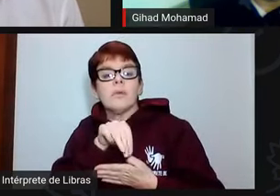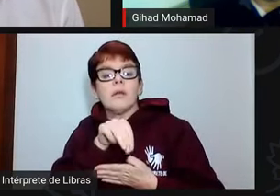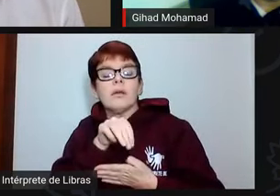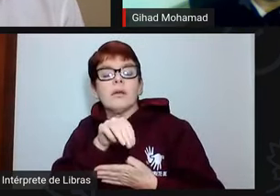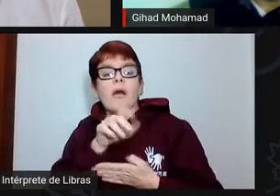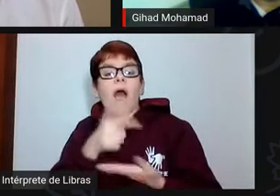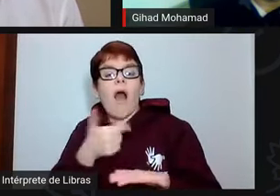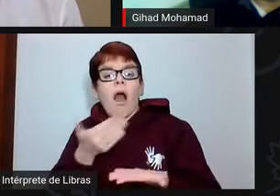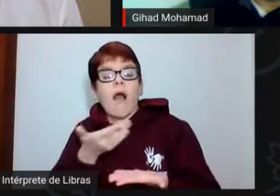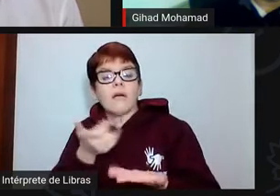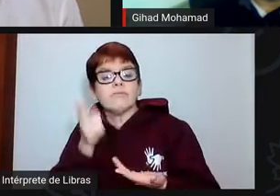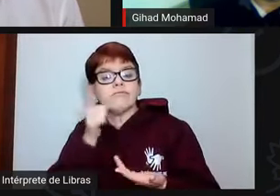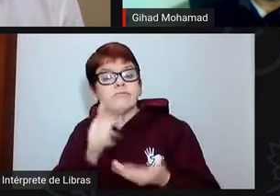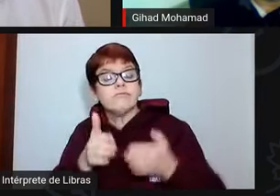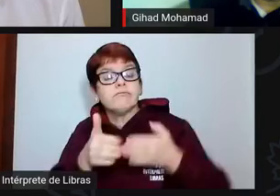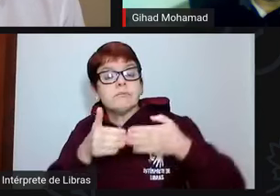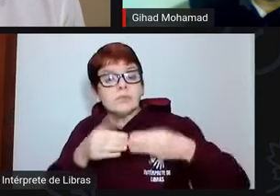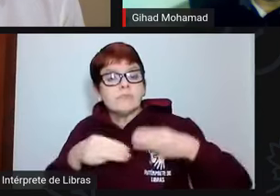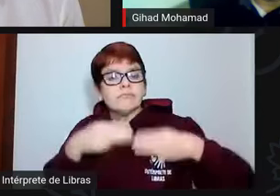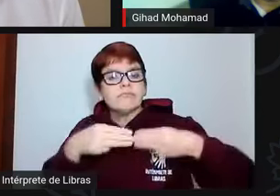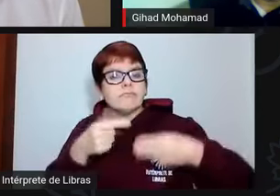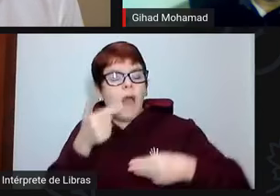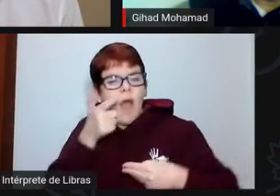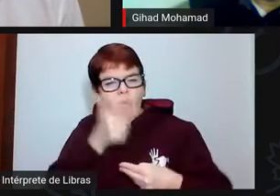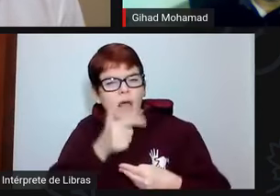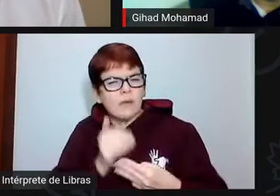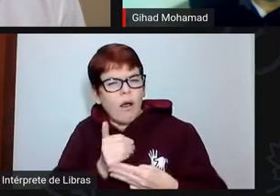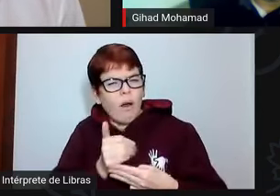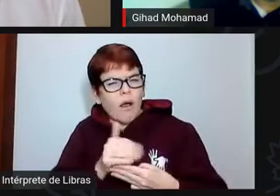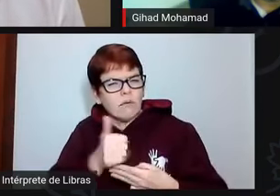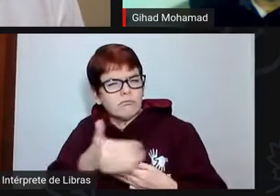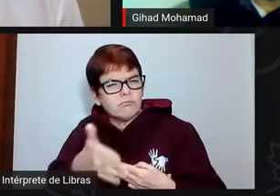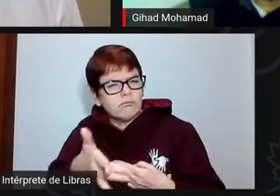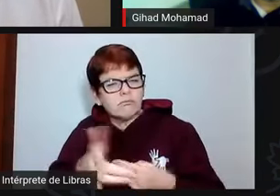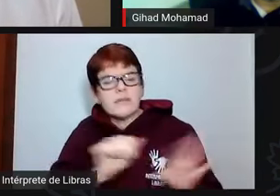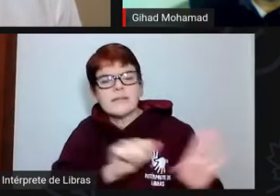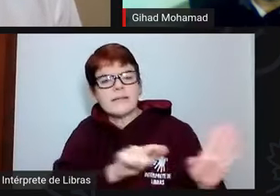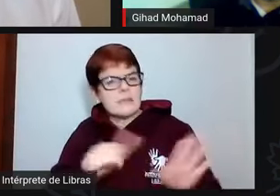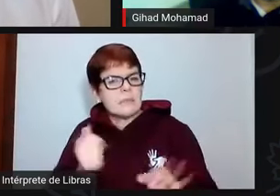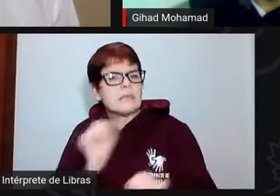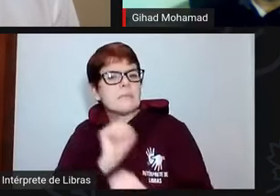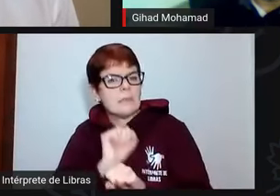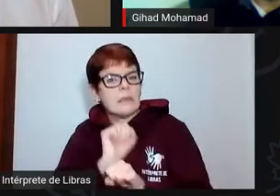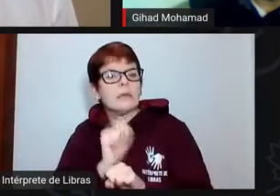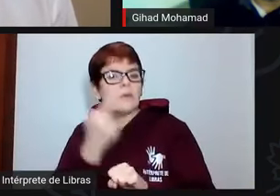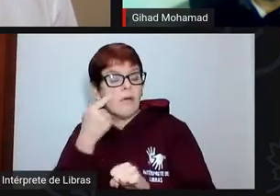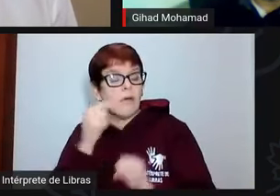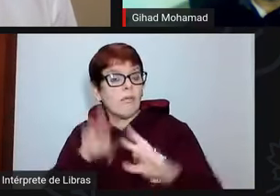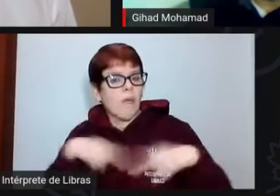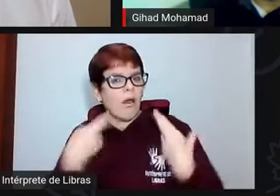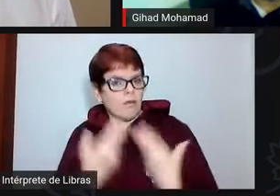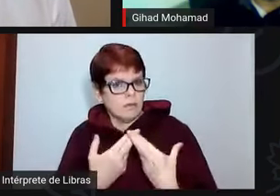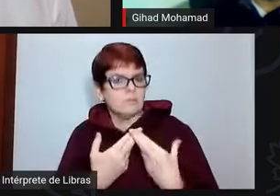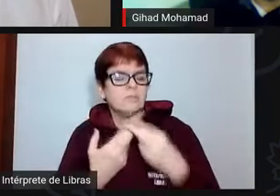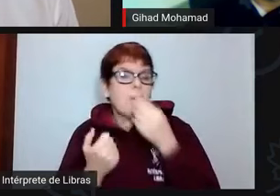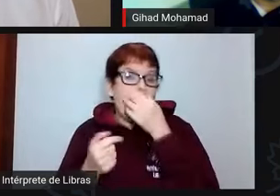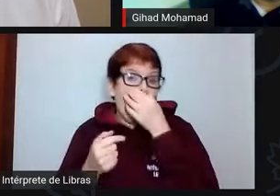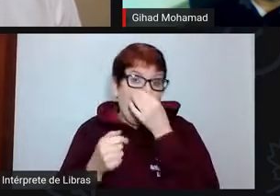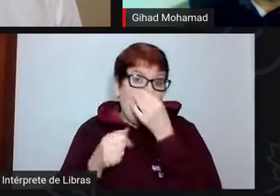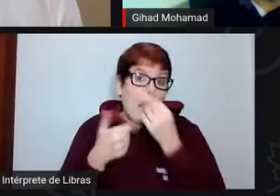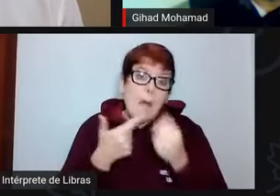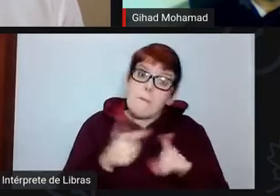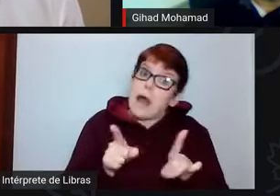pelo Ministro da Educação. Isso deve acontecer, nós esperamos que ao longo desta semana. Então, realmente, nós não temos